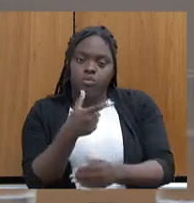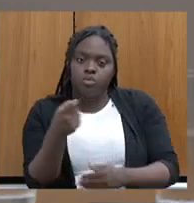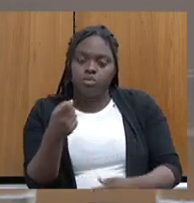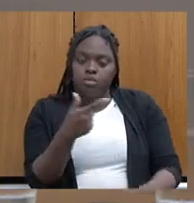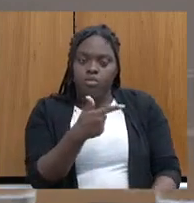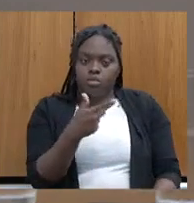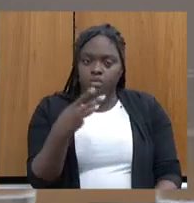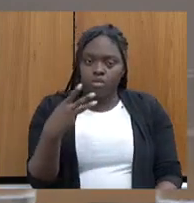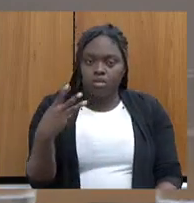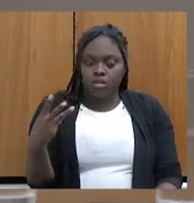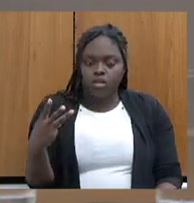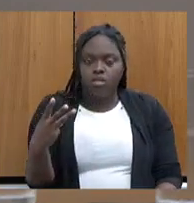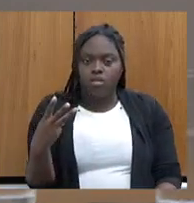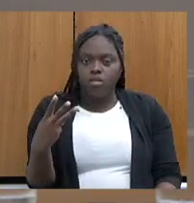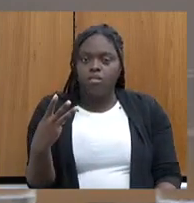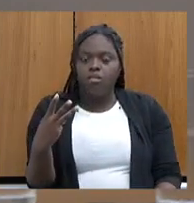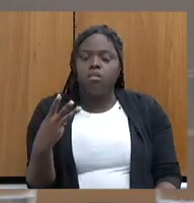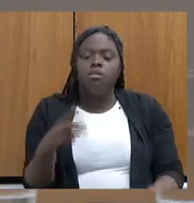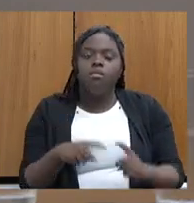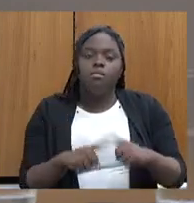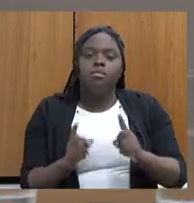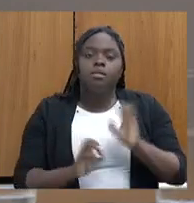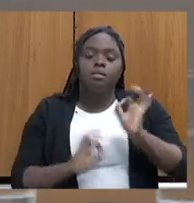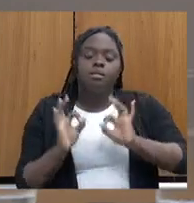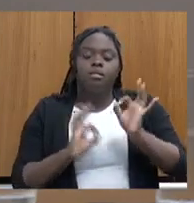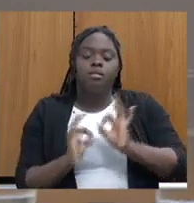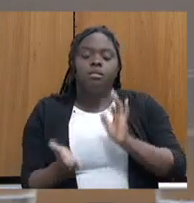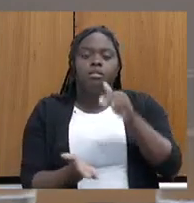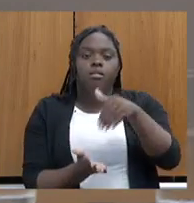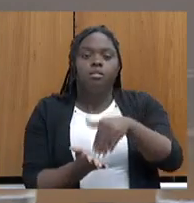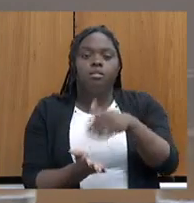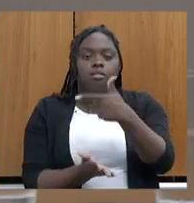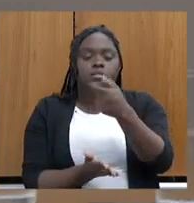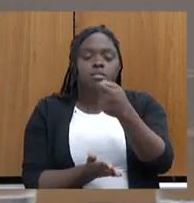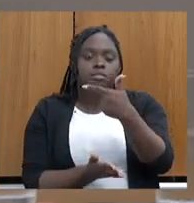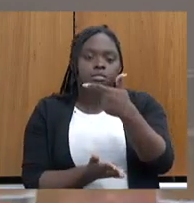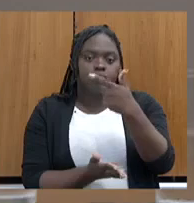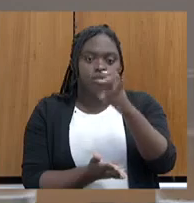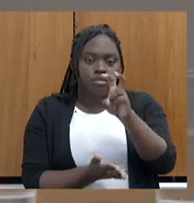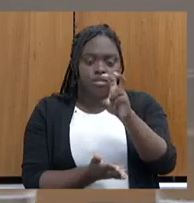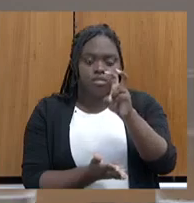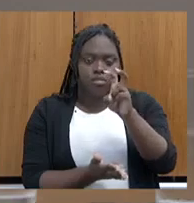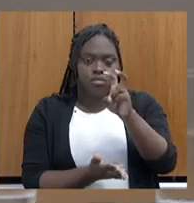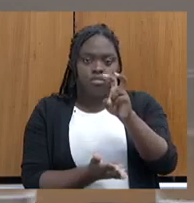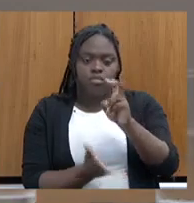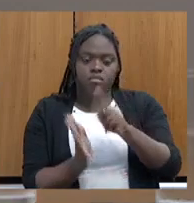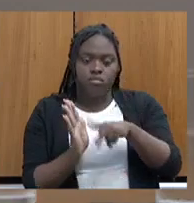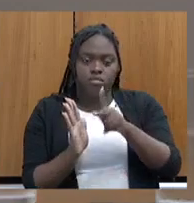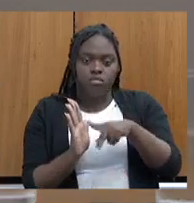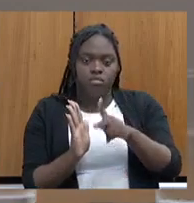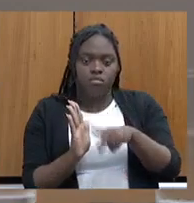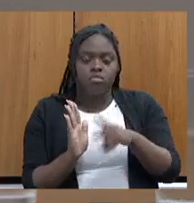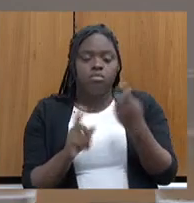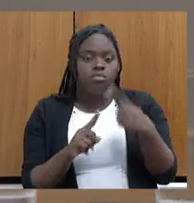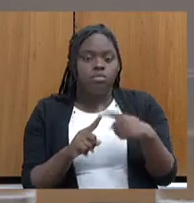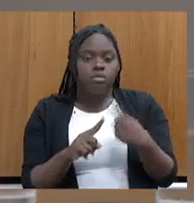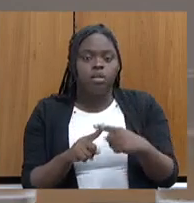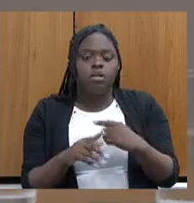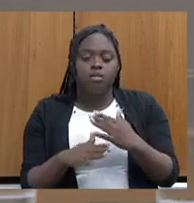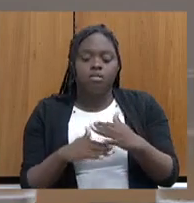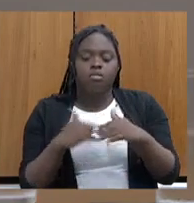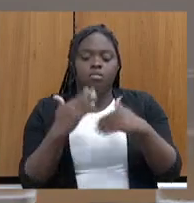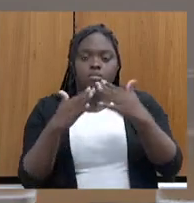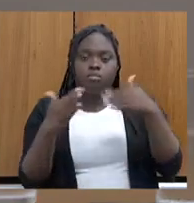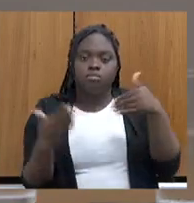nomeadas em 2023, mas o nosso planejamento é até 2025 desse projeto, porque ele tem um processo de